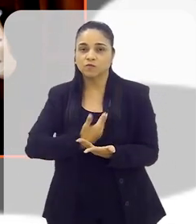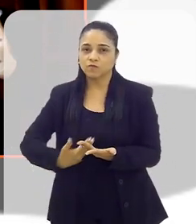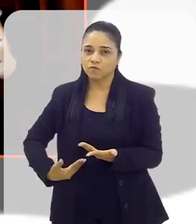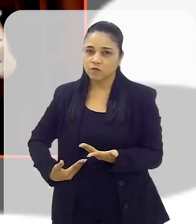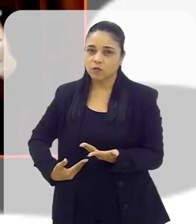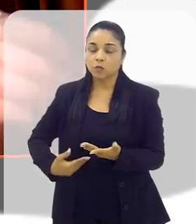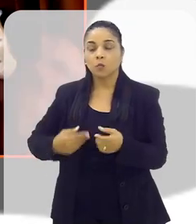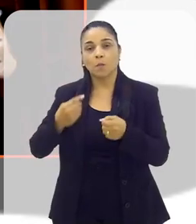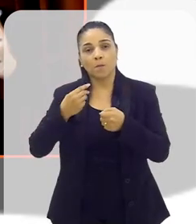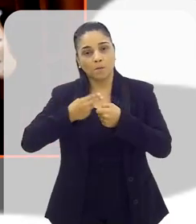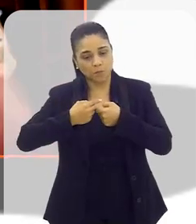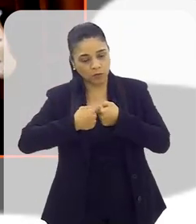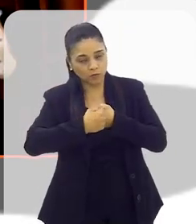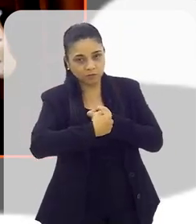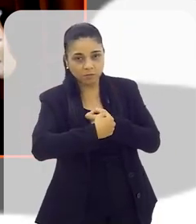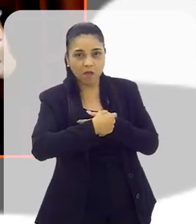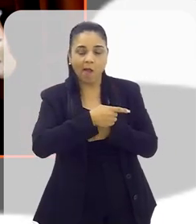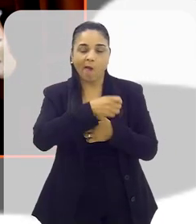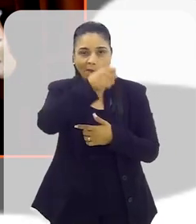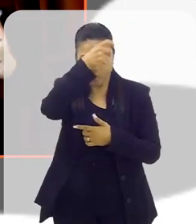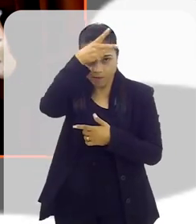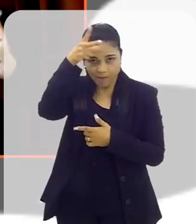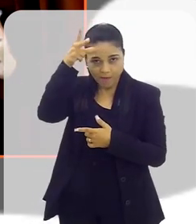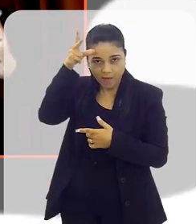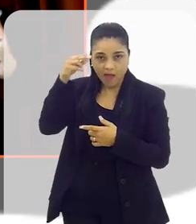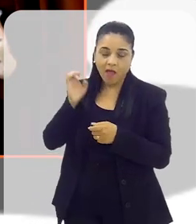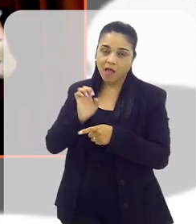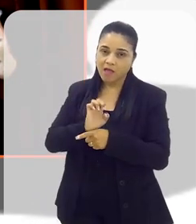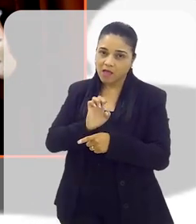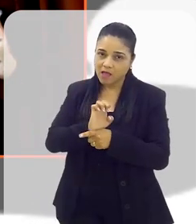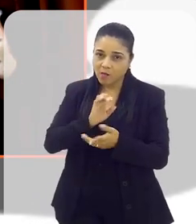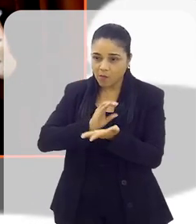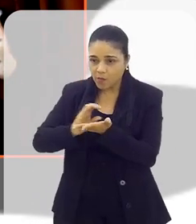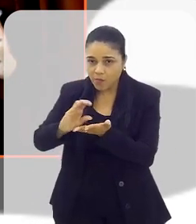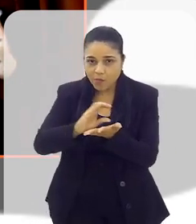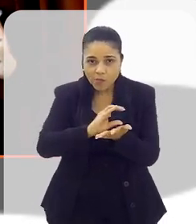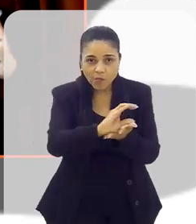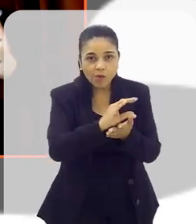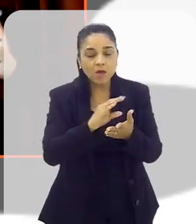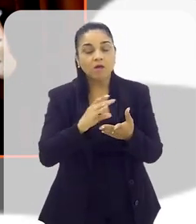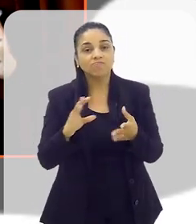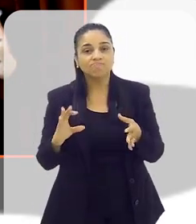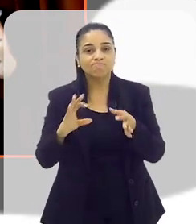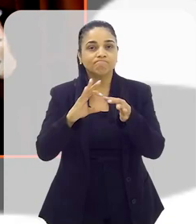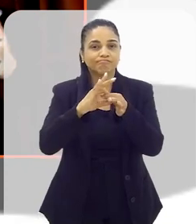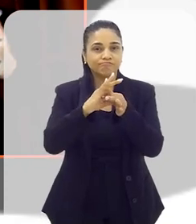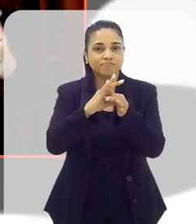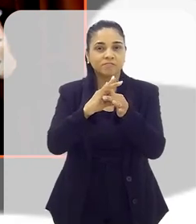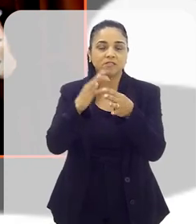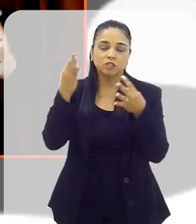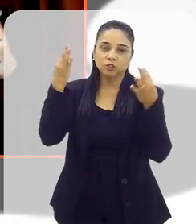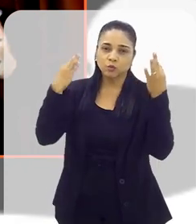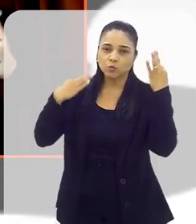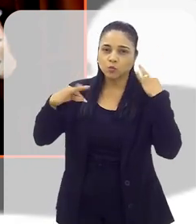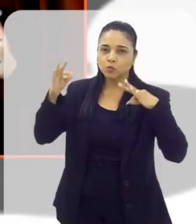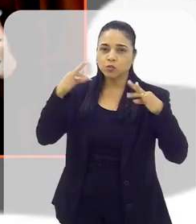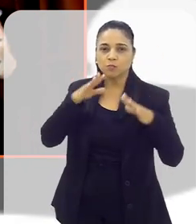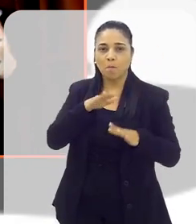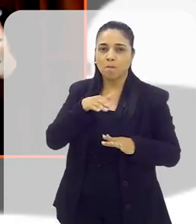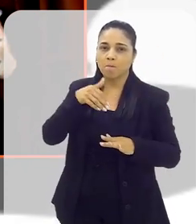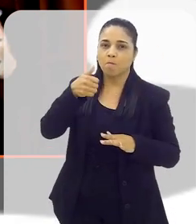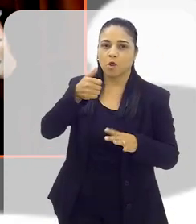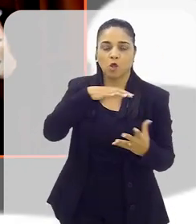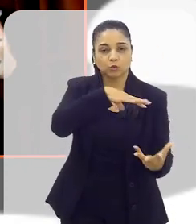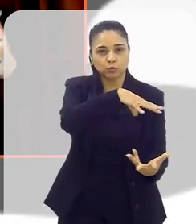governo, tanto municipais como estadual, para que a gente possa, na realidade, nos tornarmos o maior destino turístico do